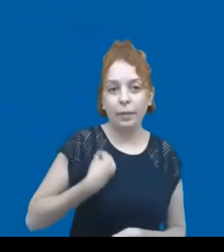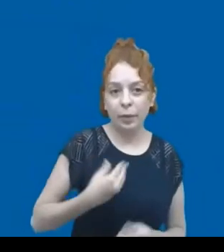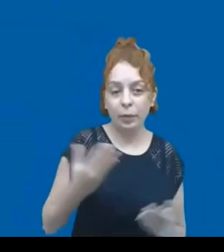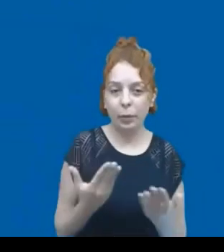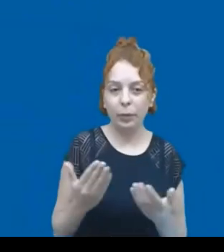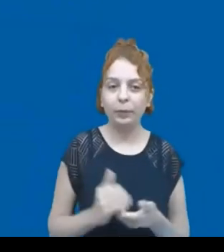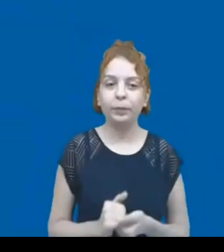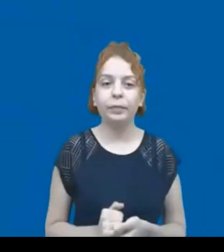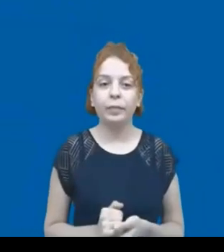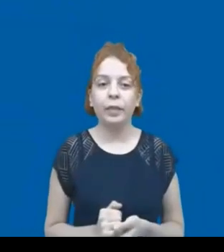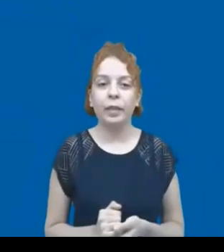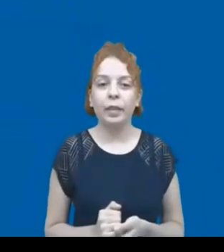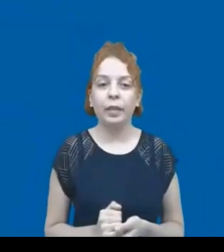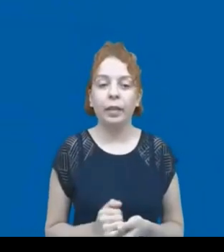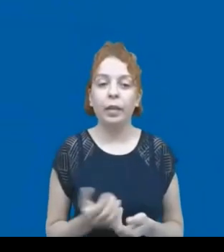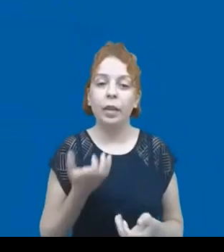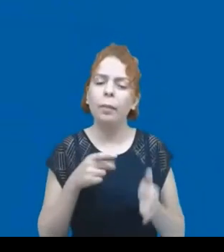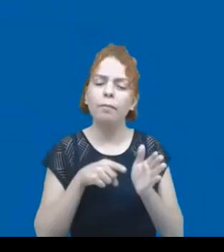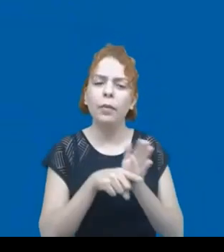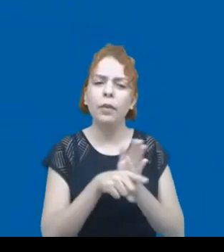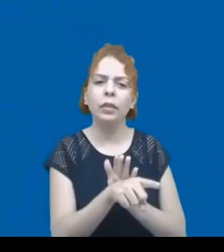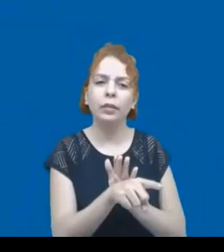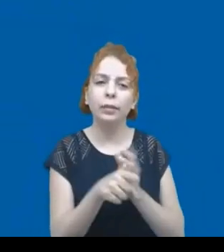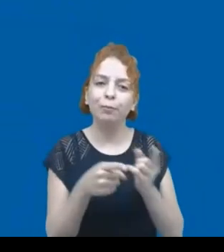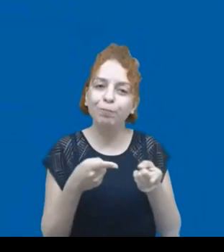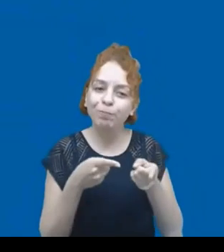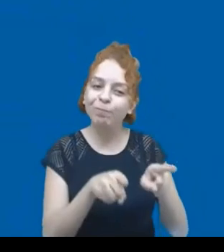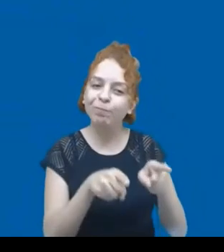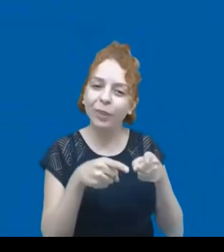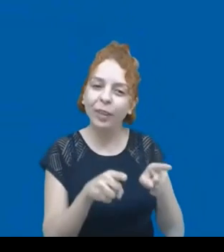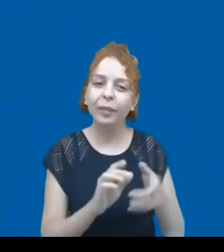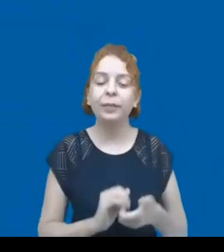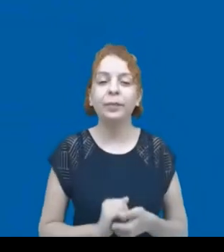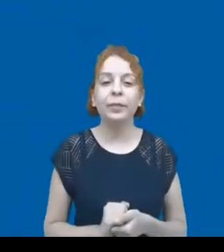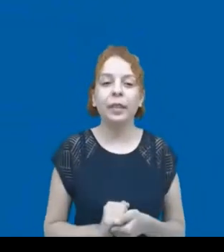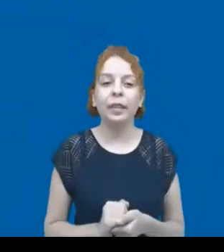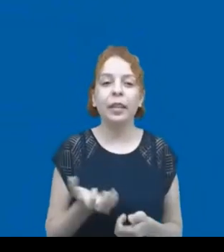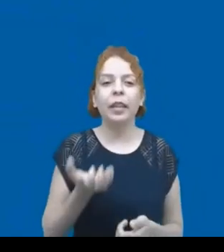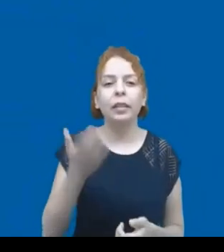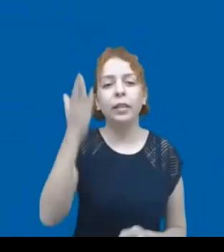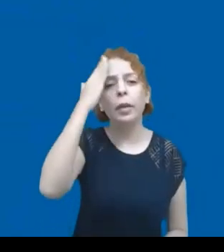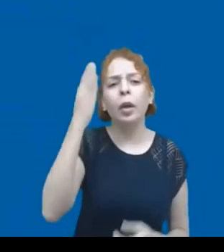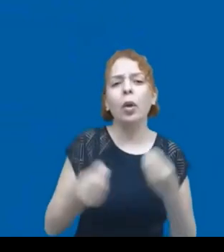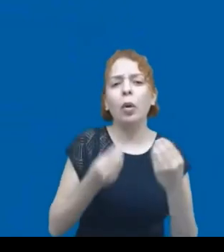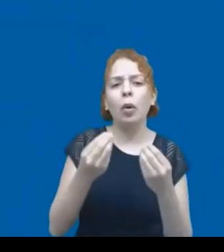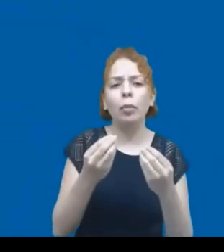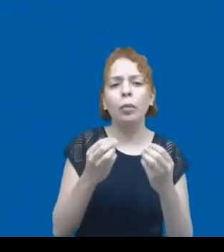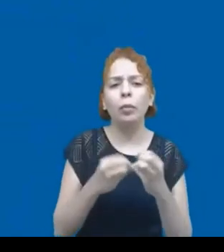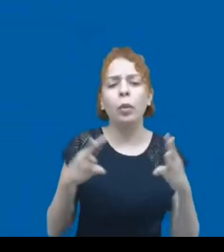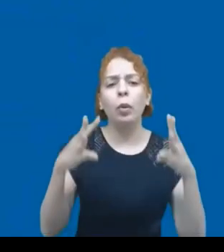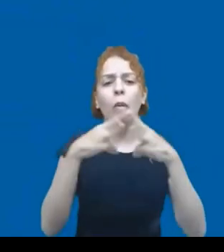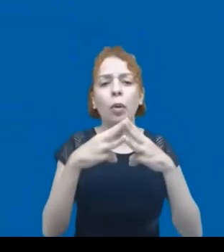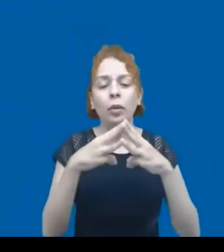E aí, queria te fazer uma pergunta provocadora, digamos assim. Queria saber como as Nações Unidas